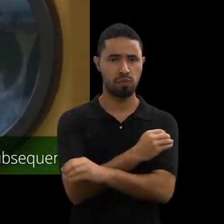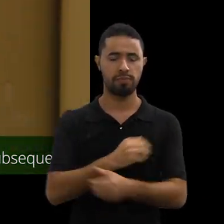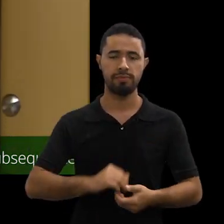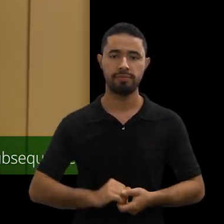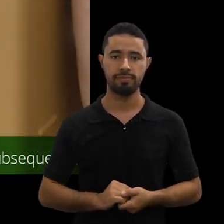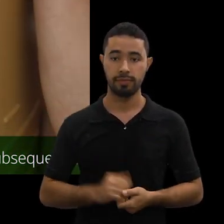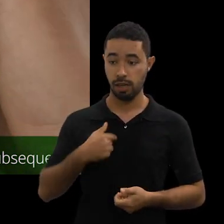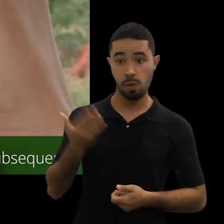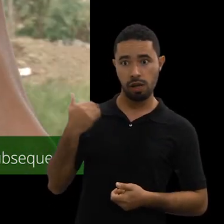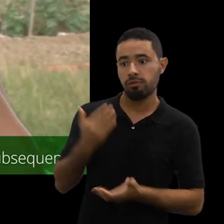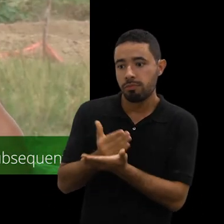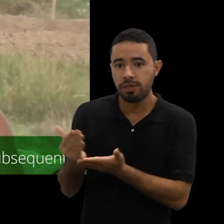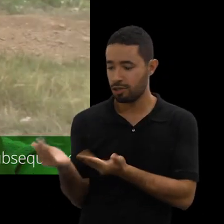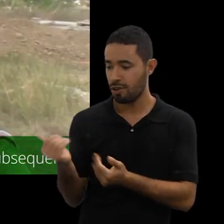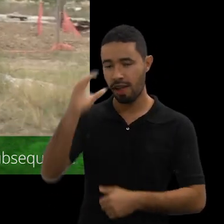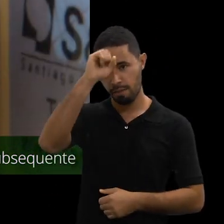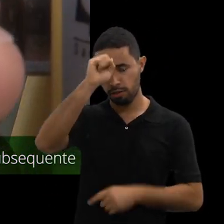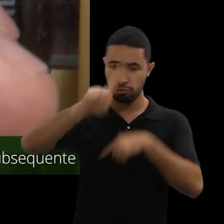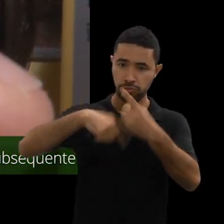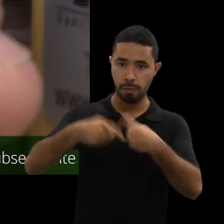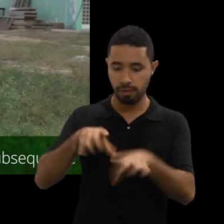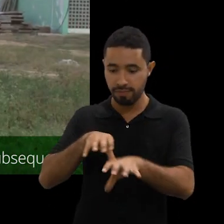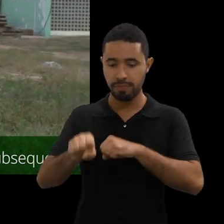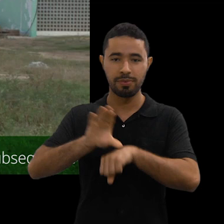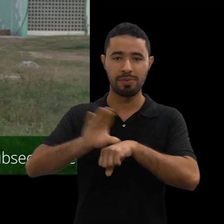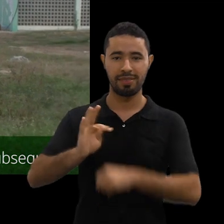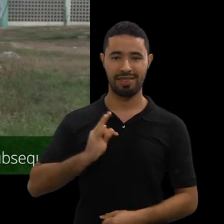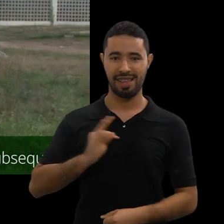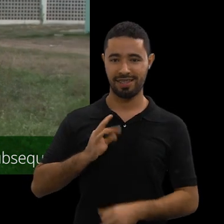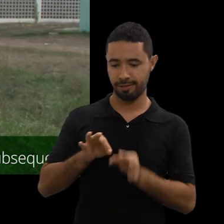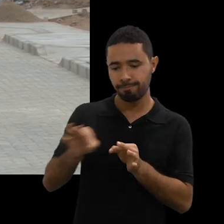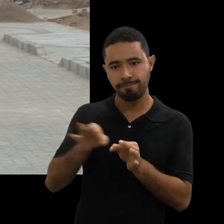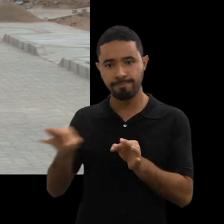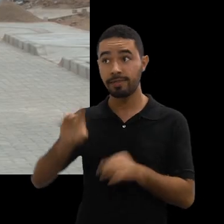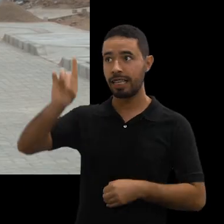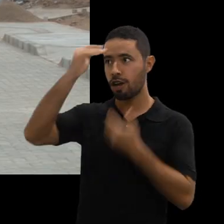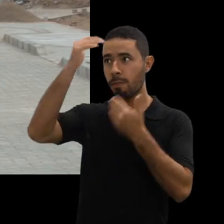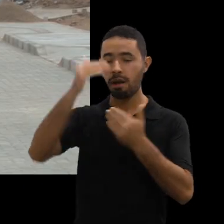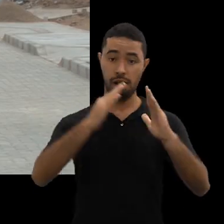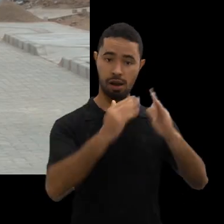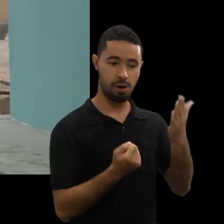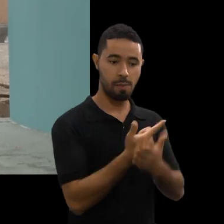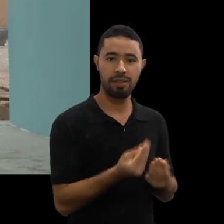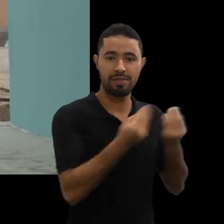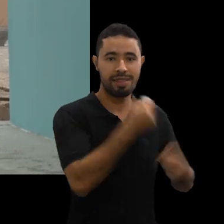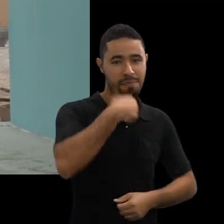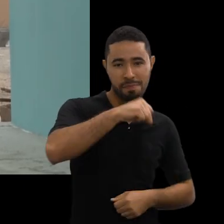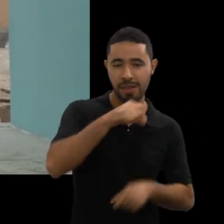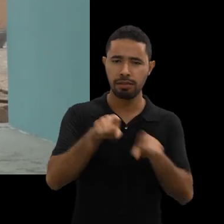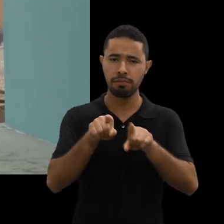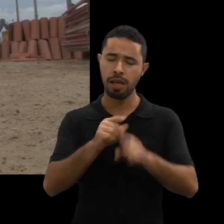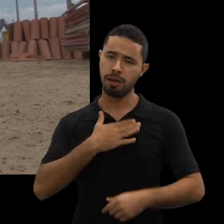Comecei como jovem aprendiz. Depois eu virei técnica em educações. Graças a Deus eu consegui dar uma casa para minha mãe,